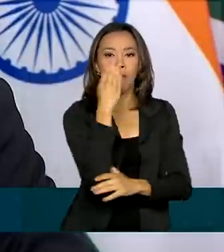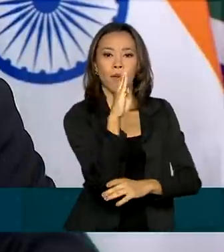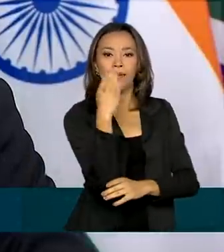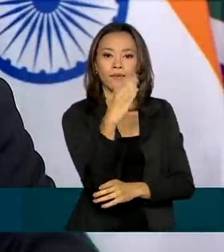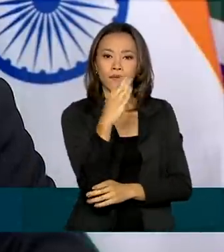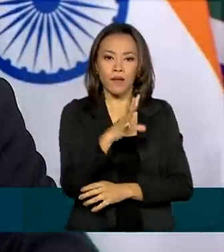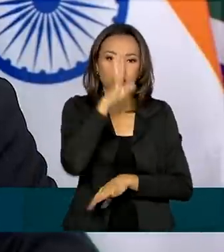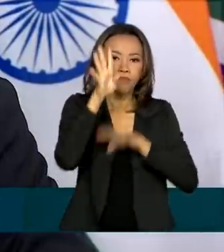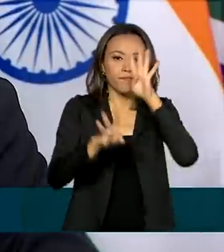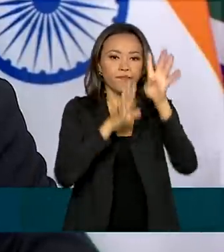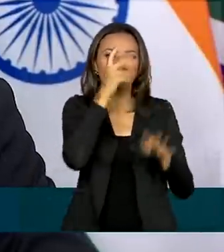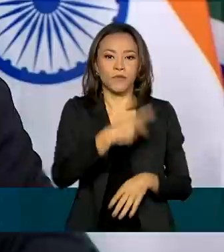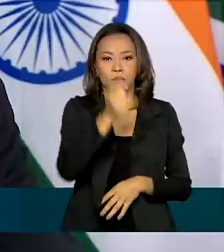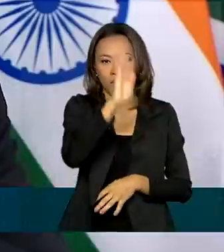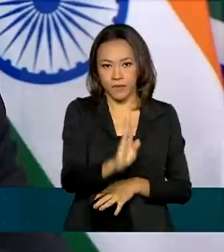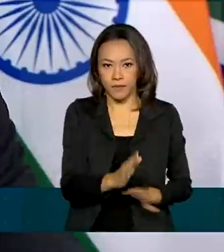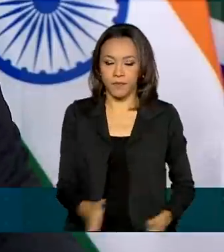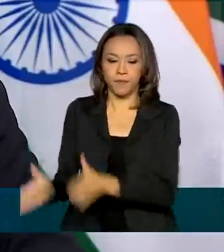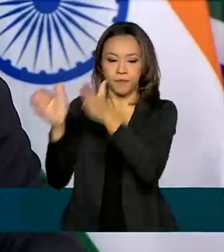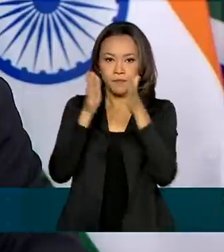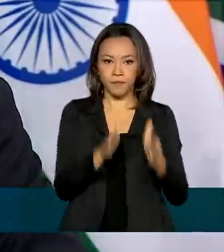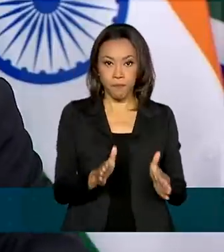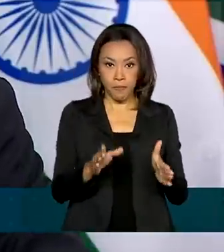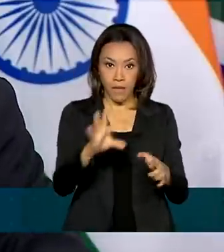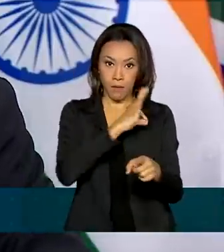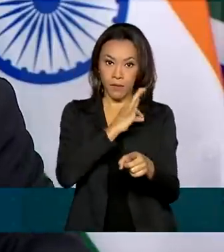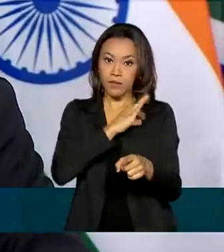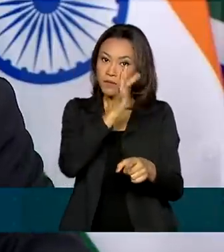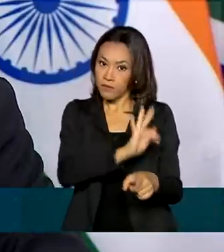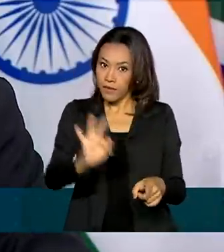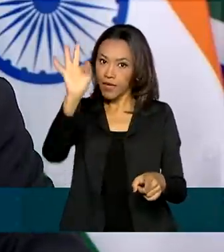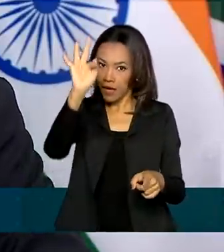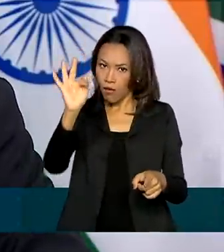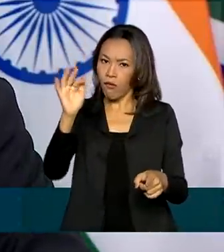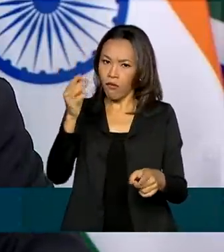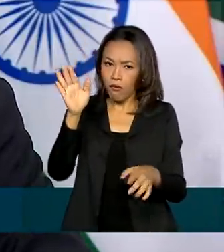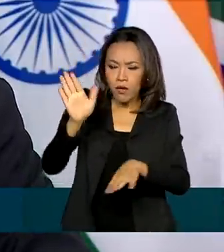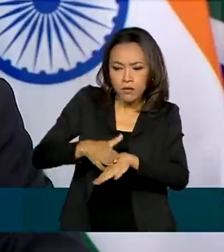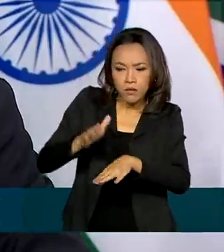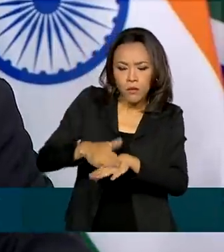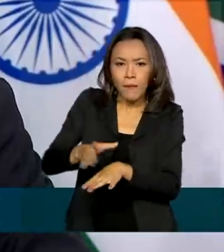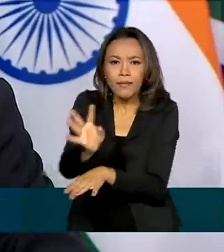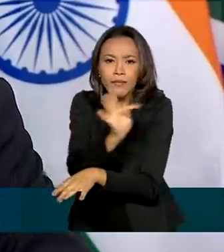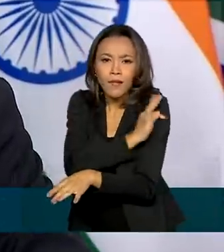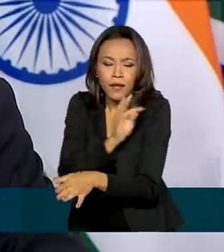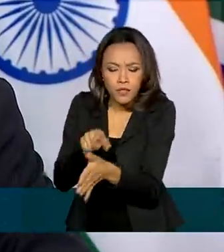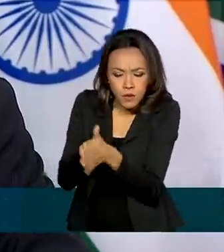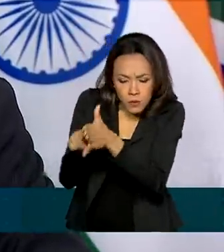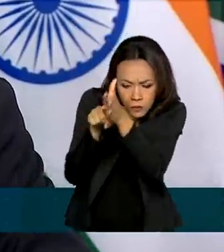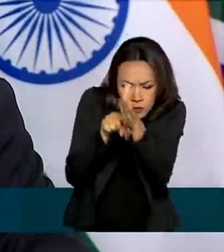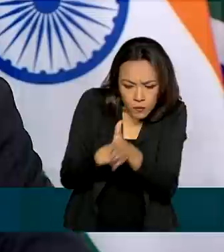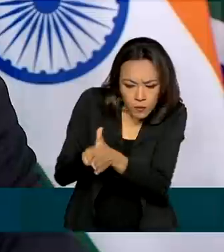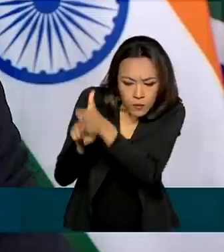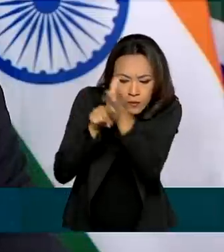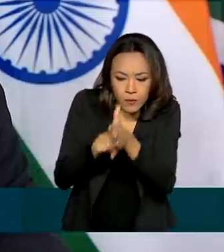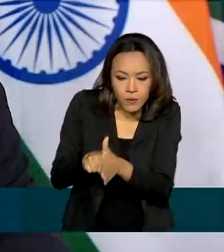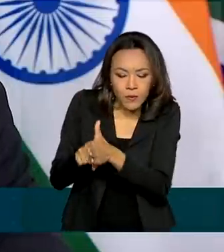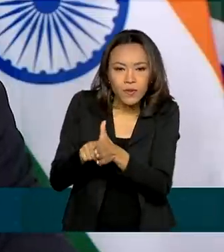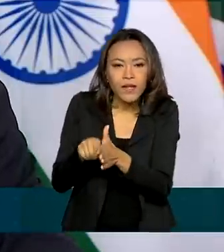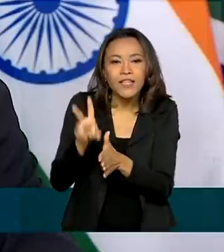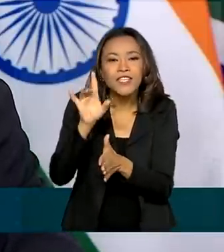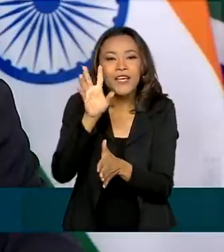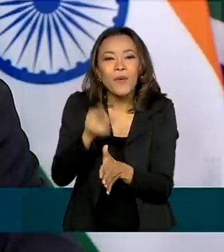da Amazônia. A nossa Polícia Federal desenvolveu um método usando isótopo estável, um tipo DNA,